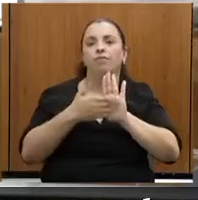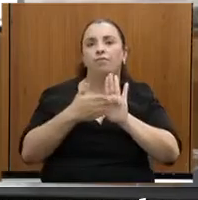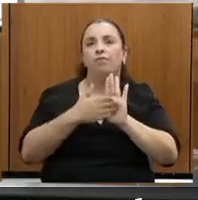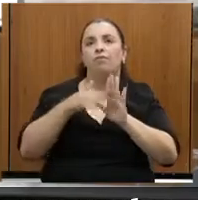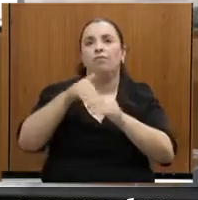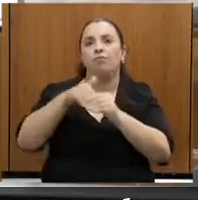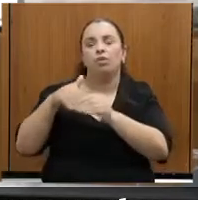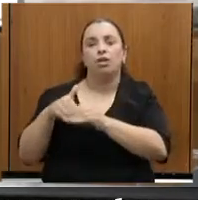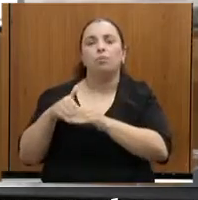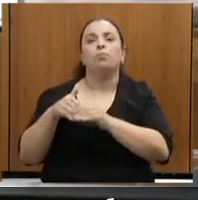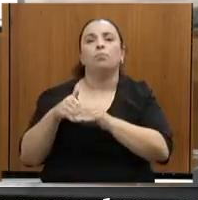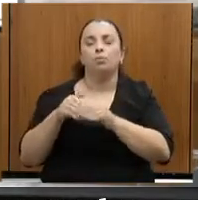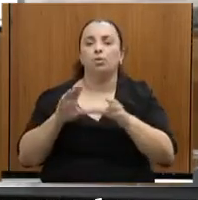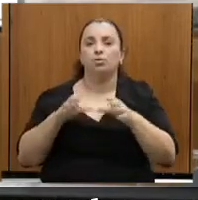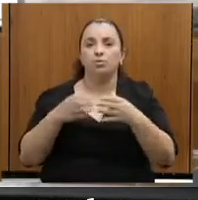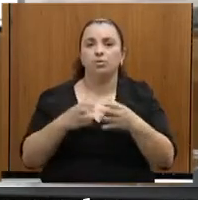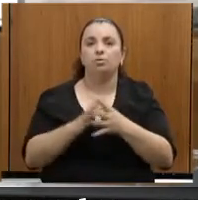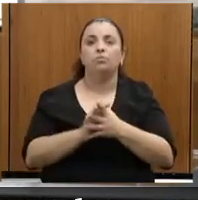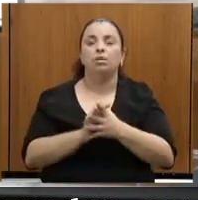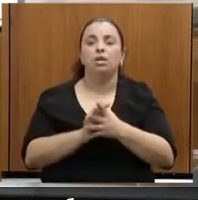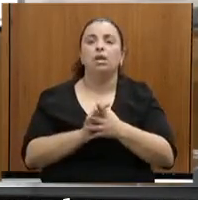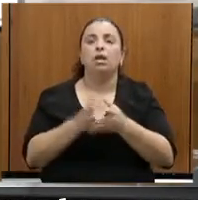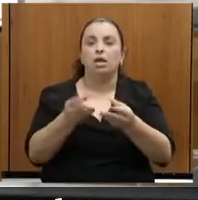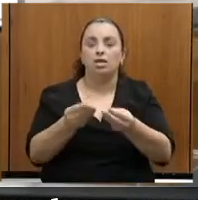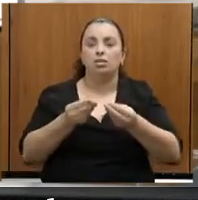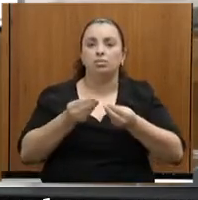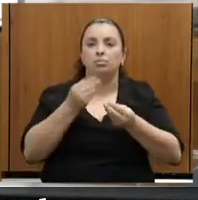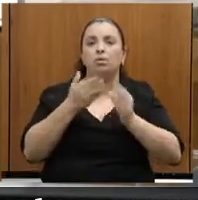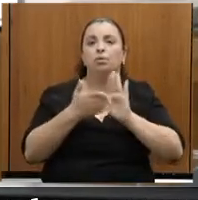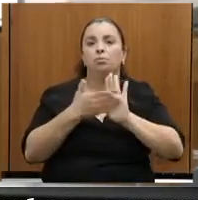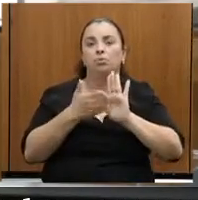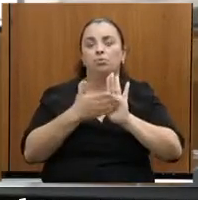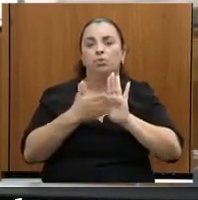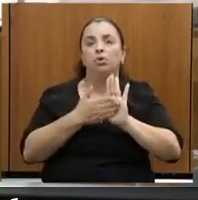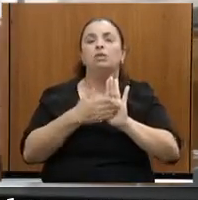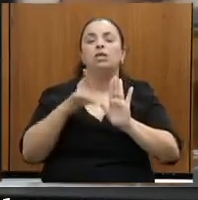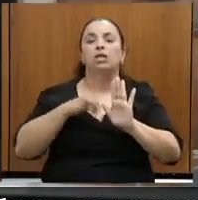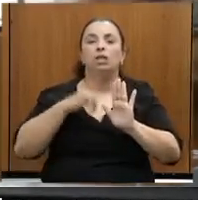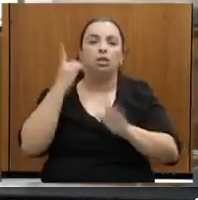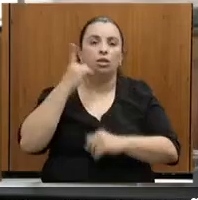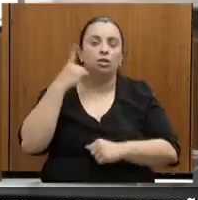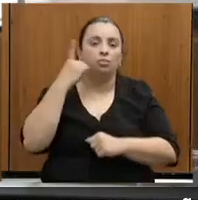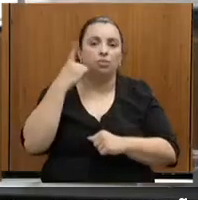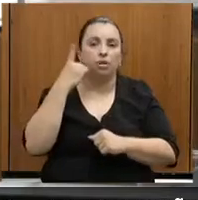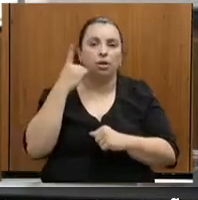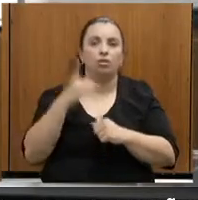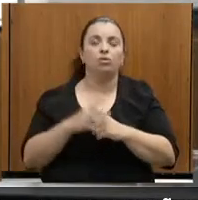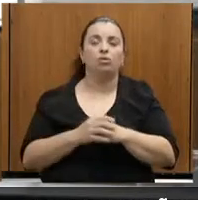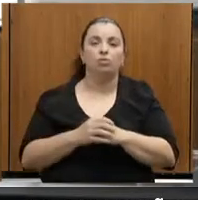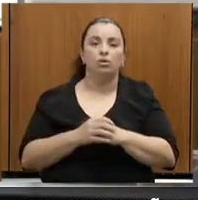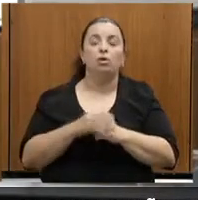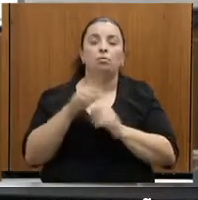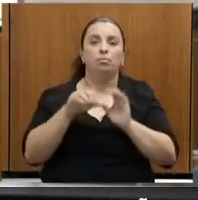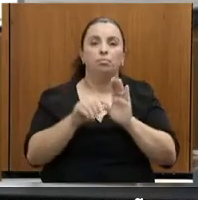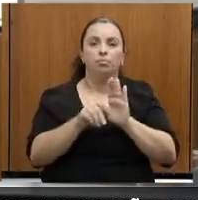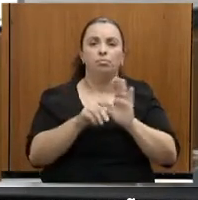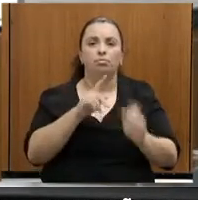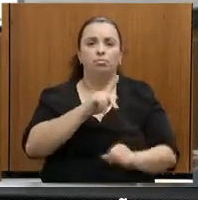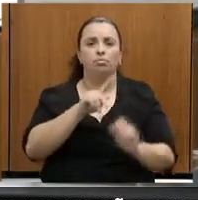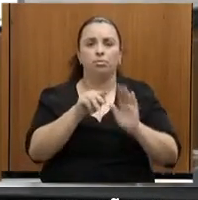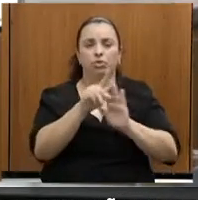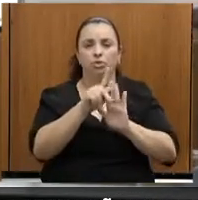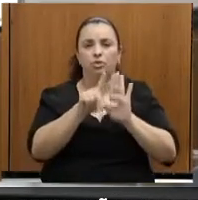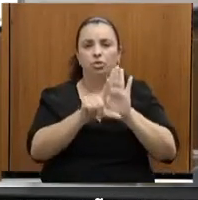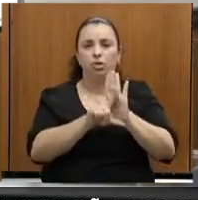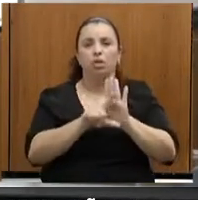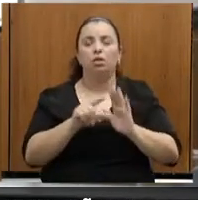A presidência acusa recebendo as seguintes proposições, das quais foram designados como relatores os deputados. Projeto de lei nº 1.345, de